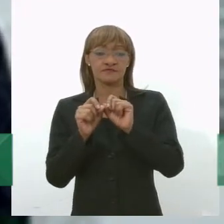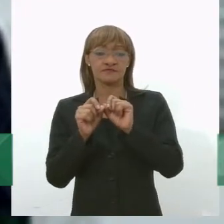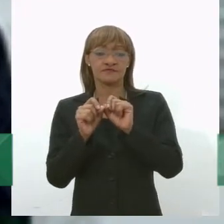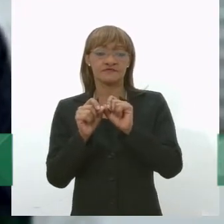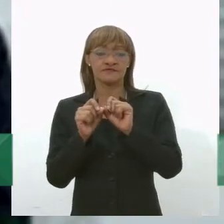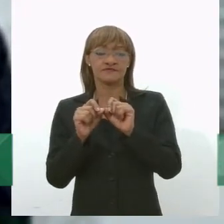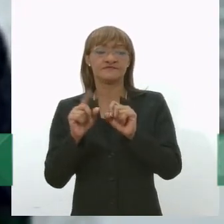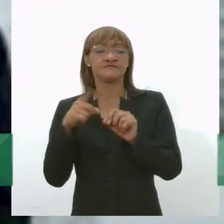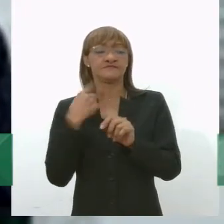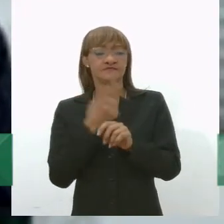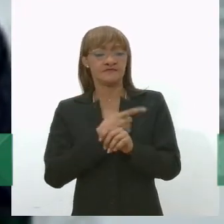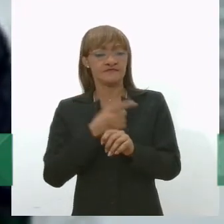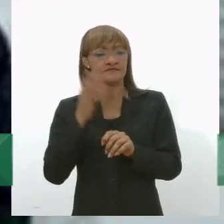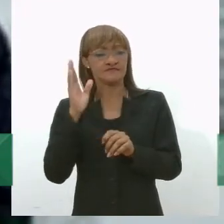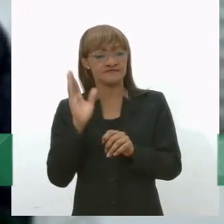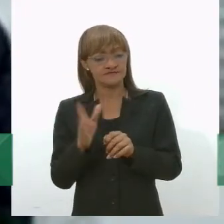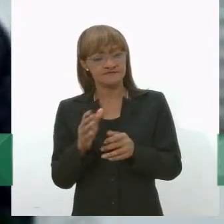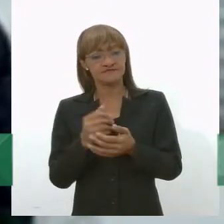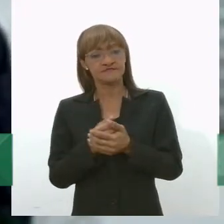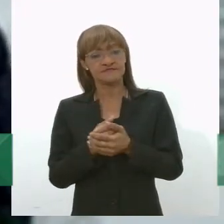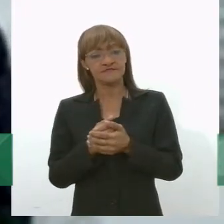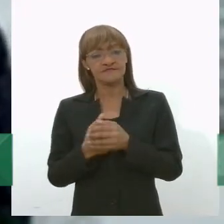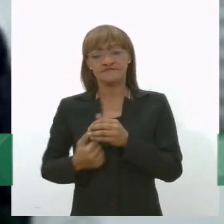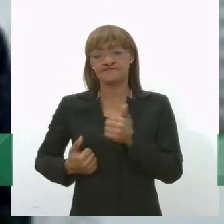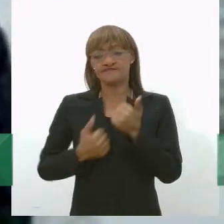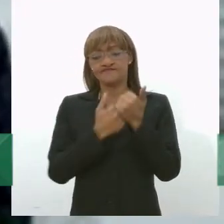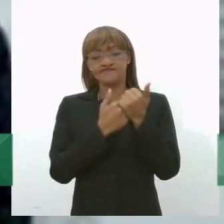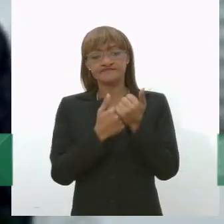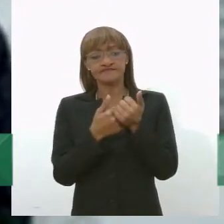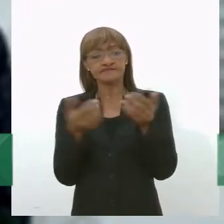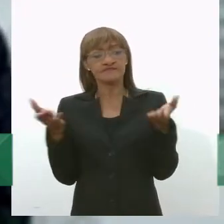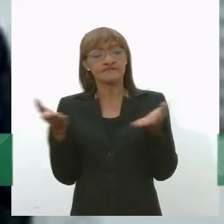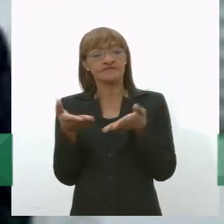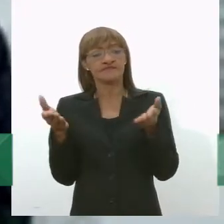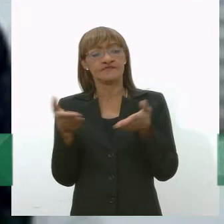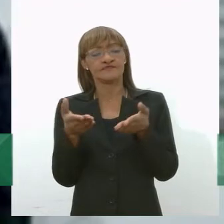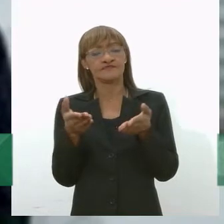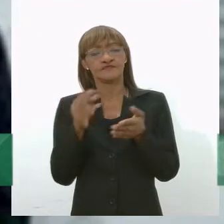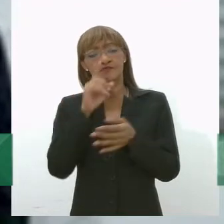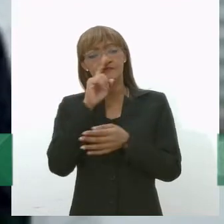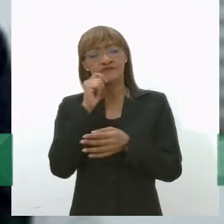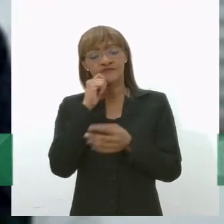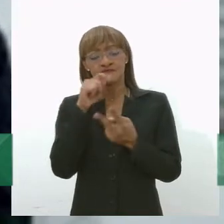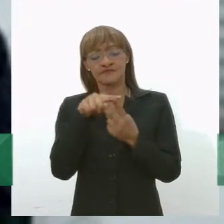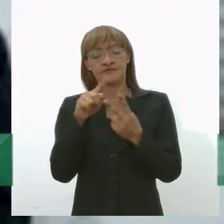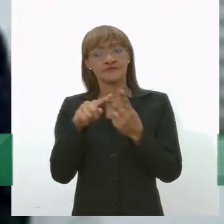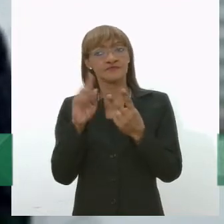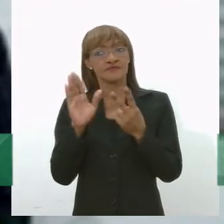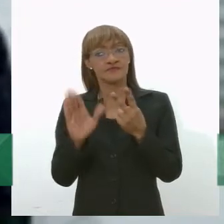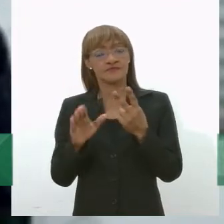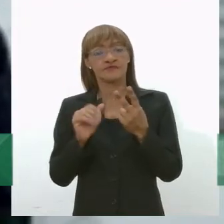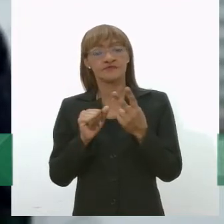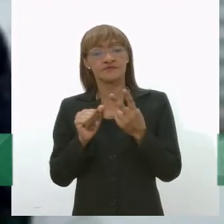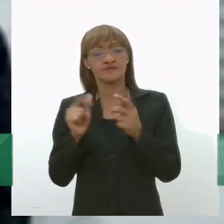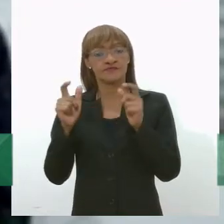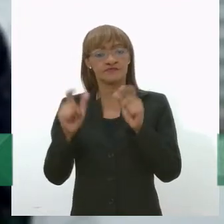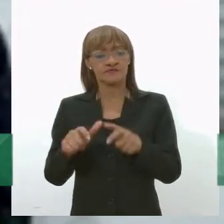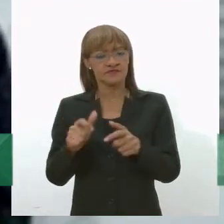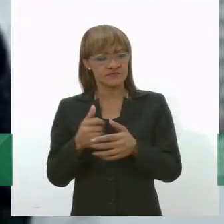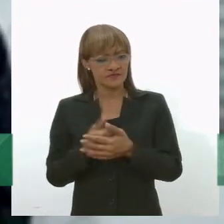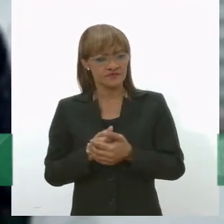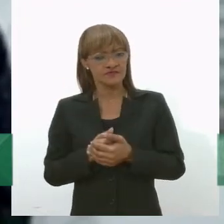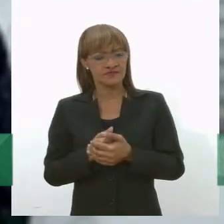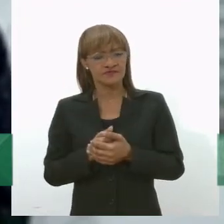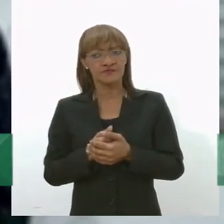contratação de cooperativa. Hoje, aqui em Aracaju, nós temos duas grandes cooperativas, que é a CARI e a CORES.